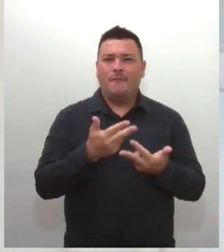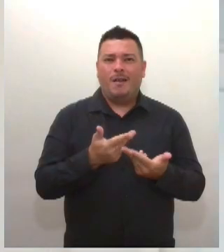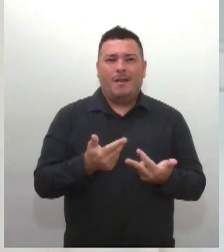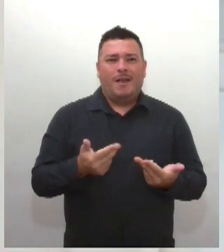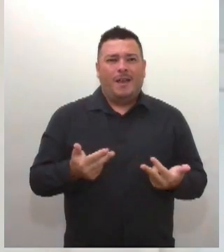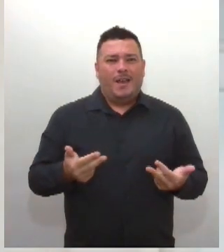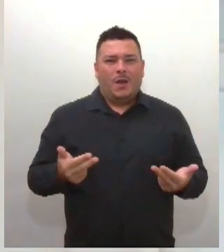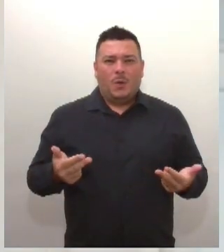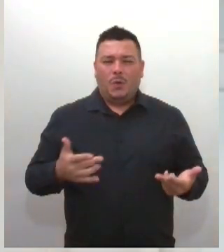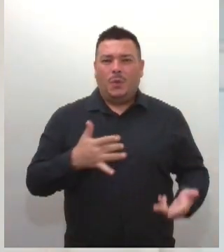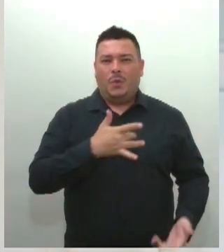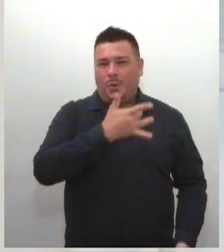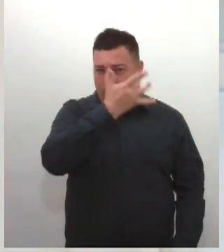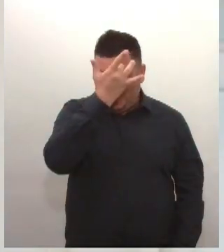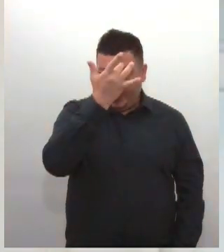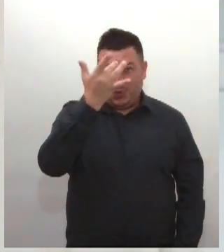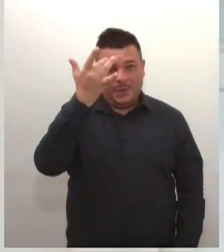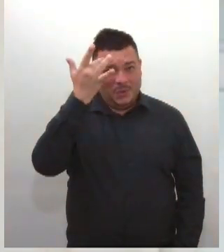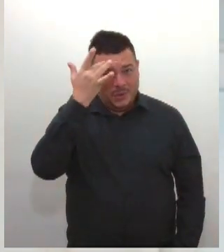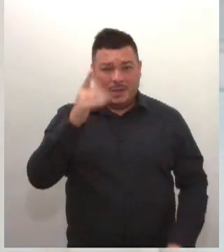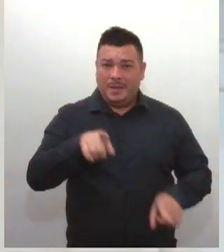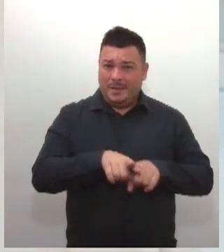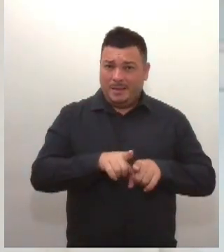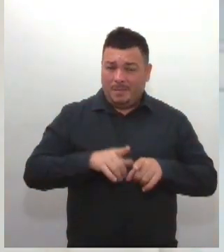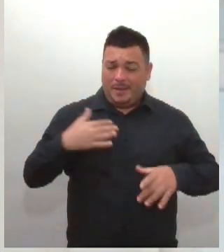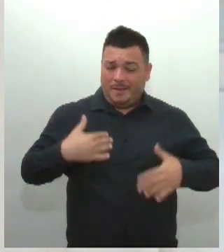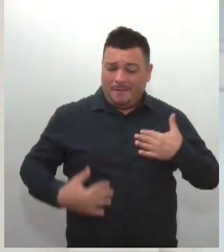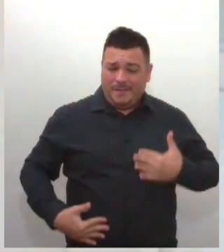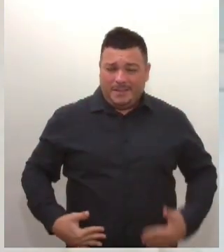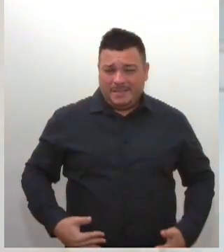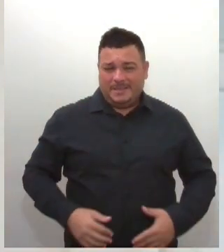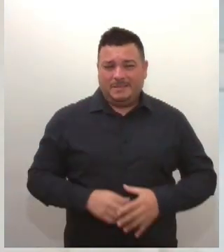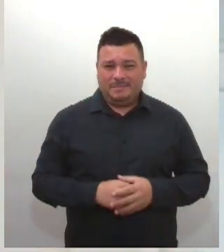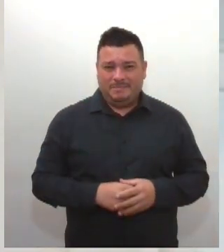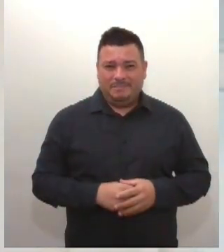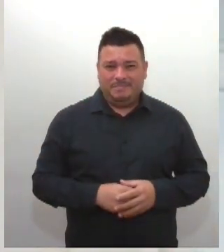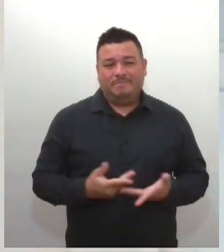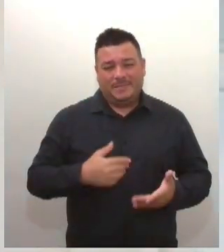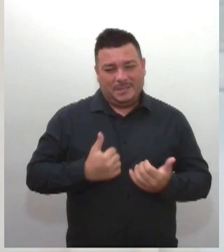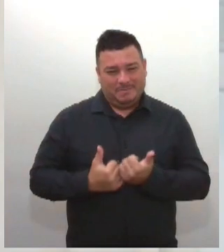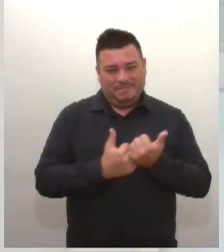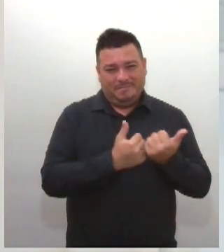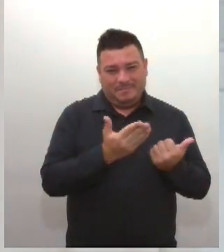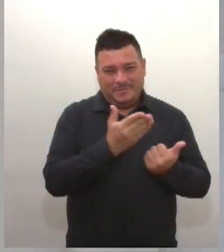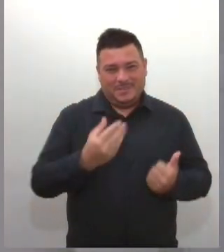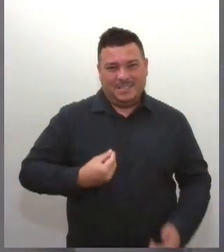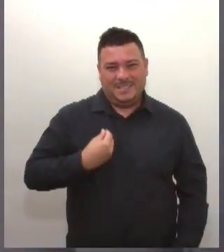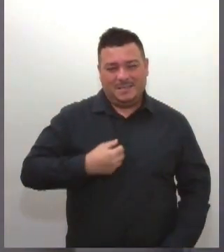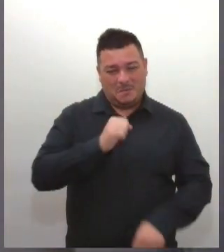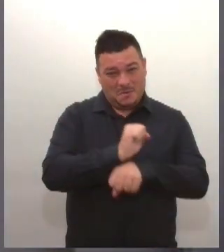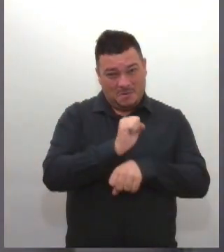mental e, por que não, a física também. Conto com vocês e espero a presença de todos.